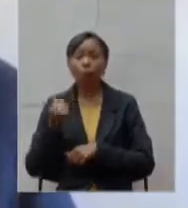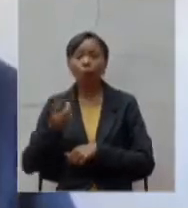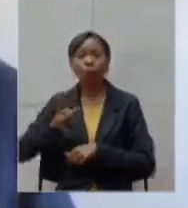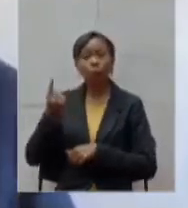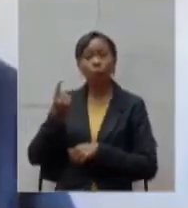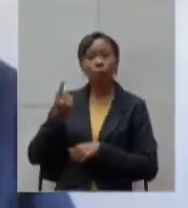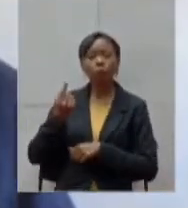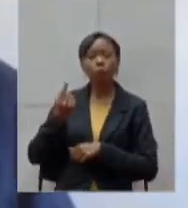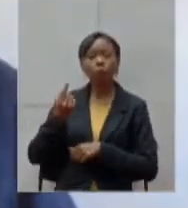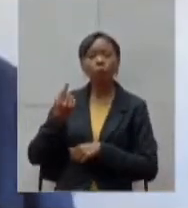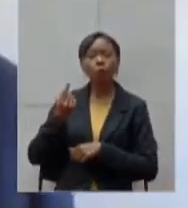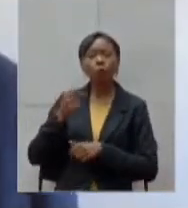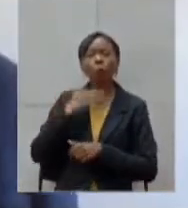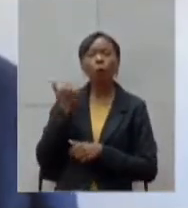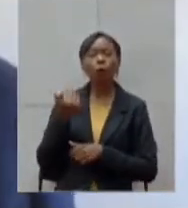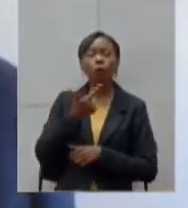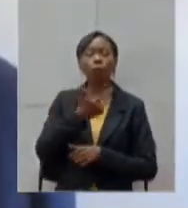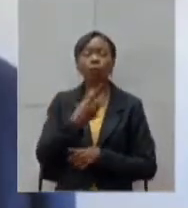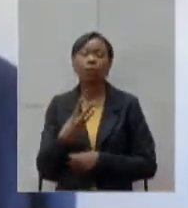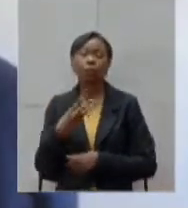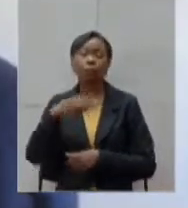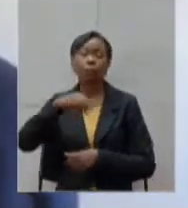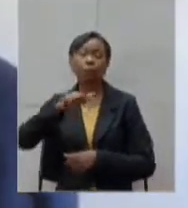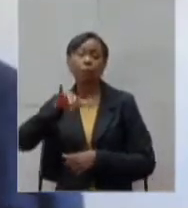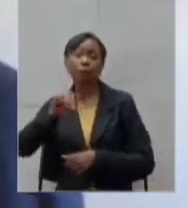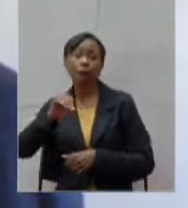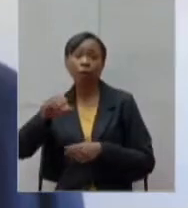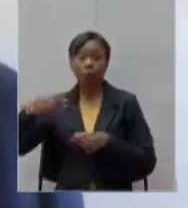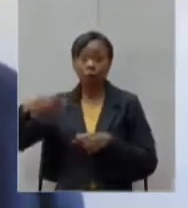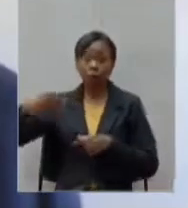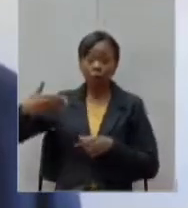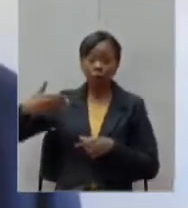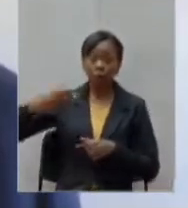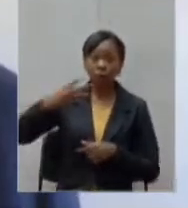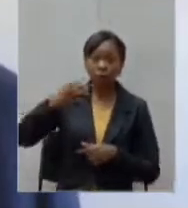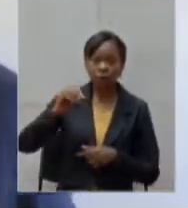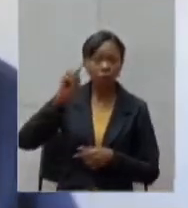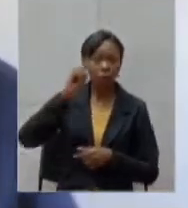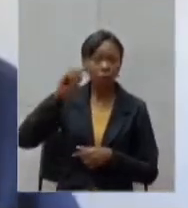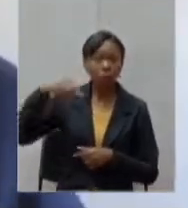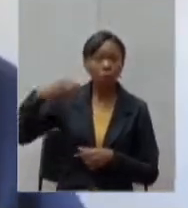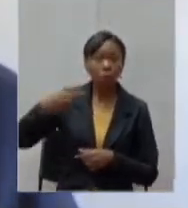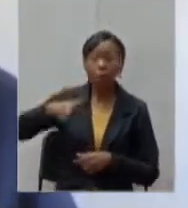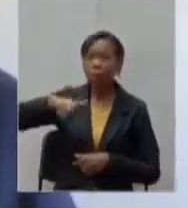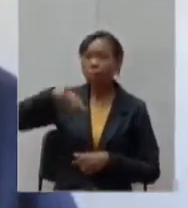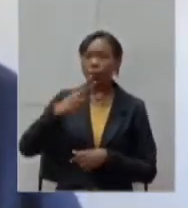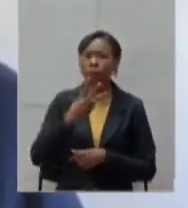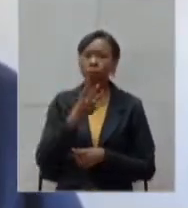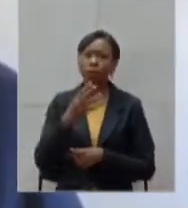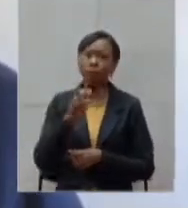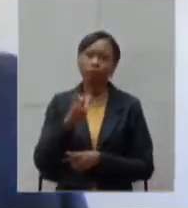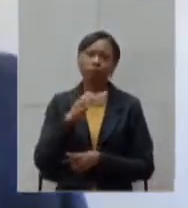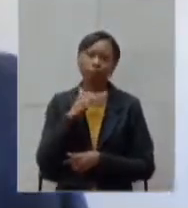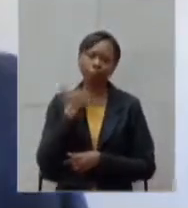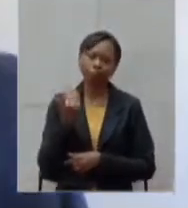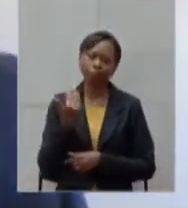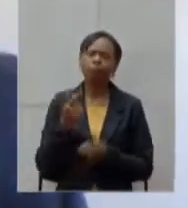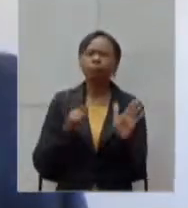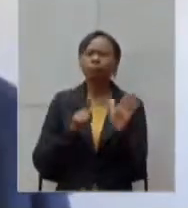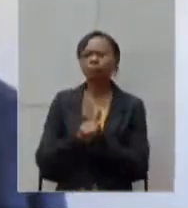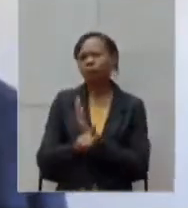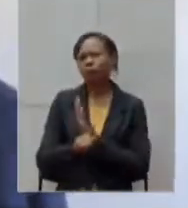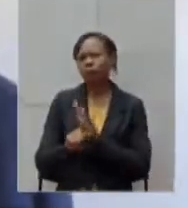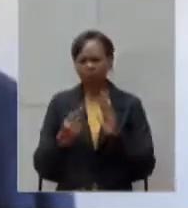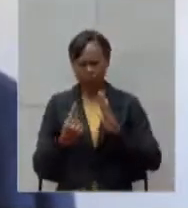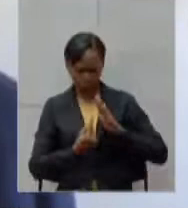30 dias depois já está registrado mais de 45 óbitos assim ele pergunta primeiro o isolamento social é